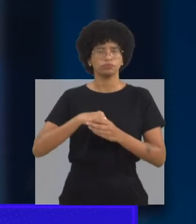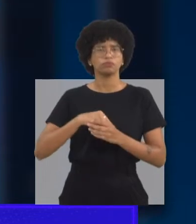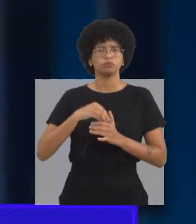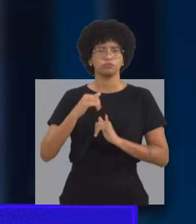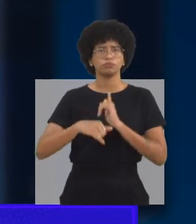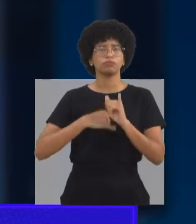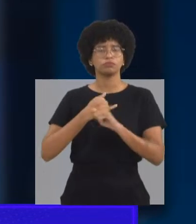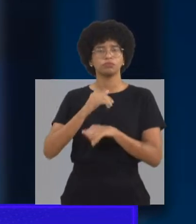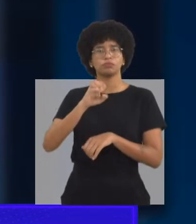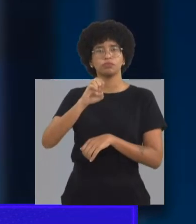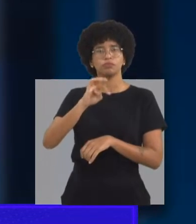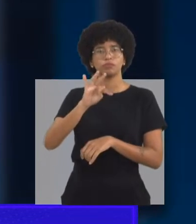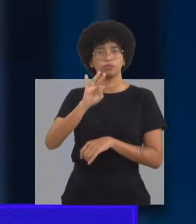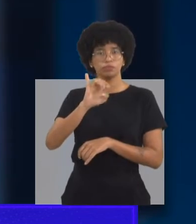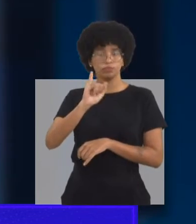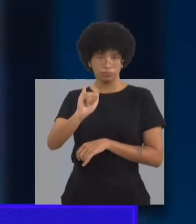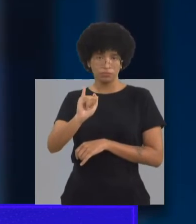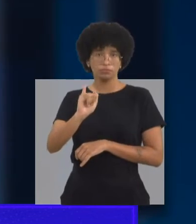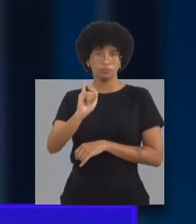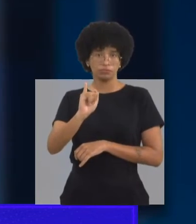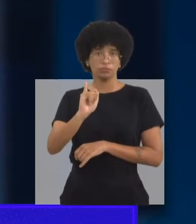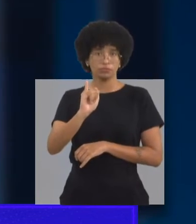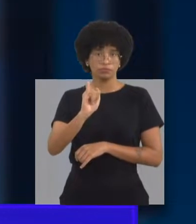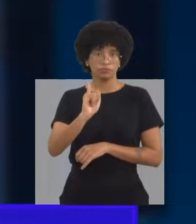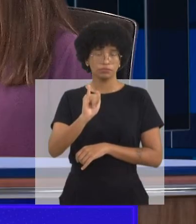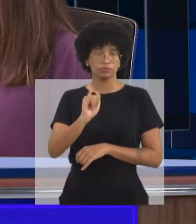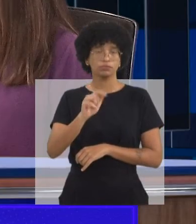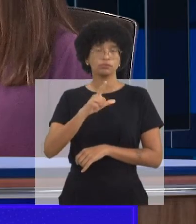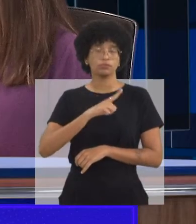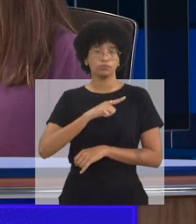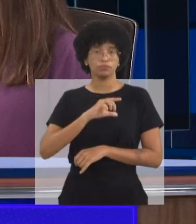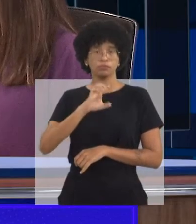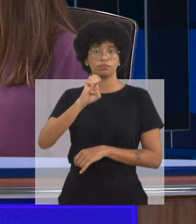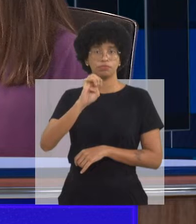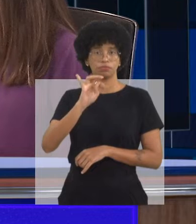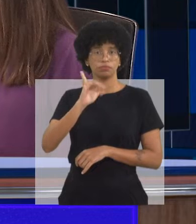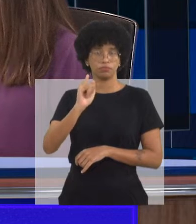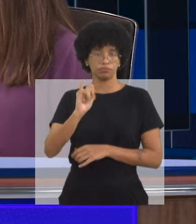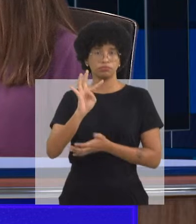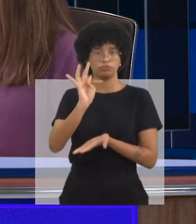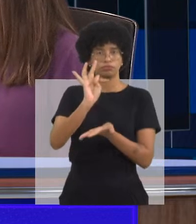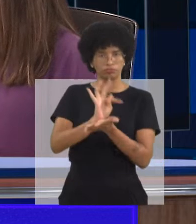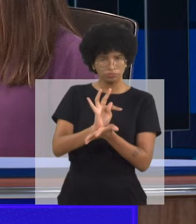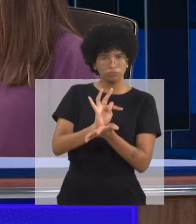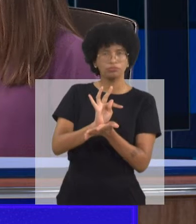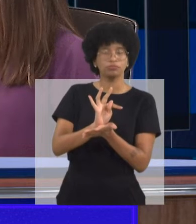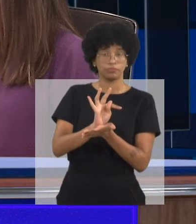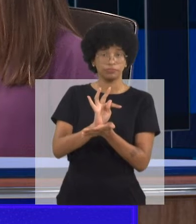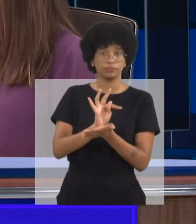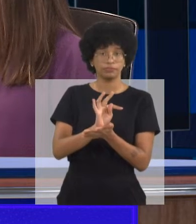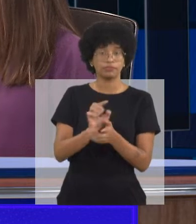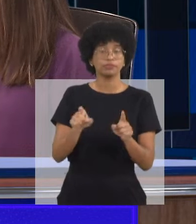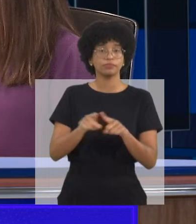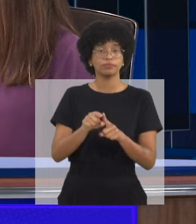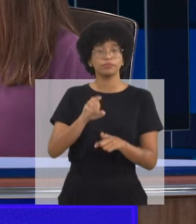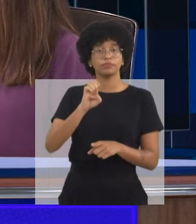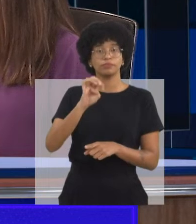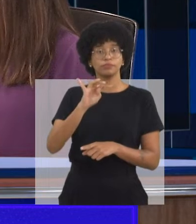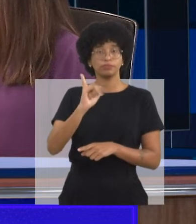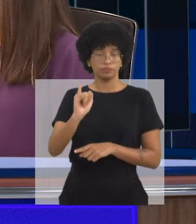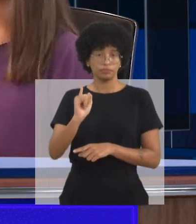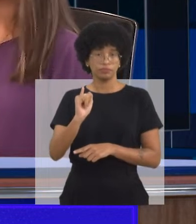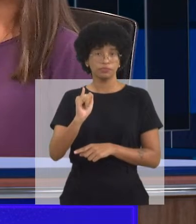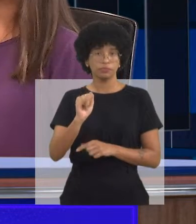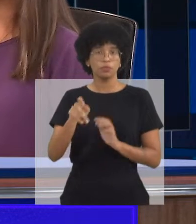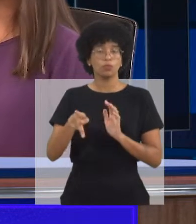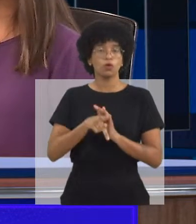situação do desenvolvimento da criança. E para chegar ao consultório de um terapeuta ocupacional, no caso, o seu, como é que faz?